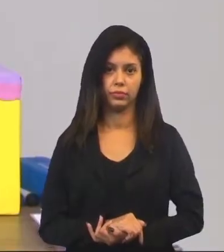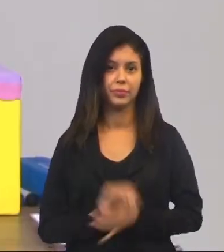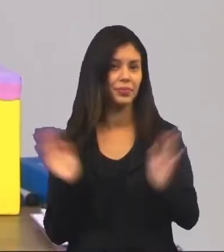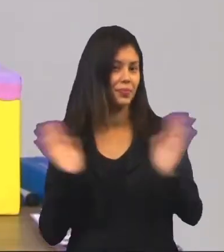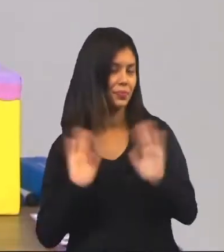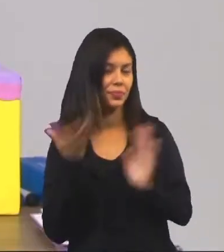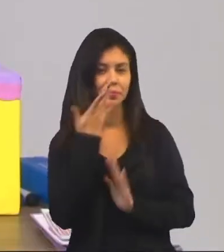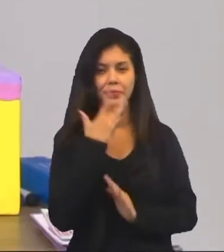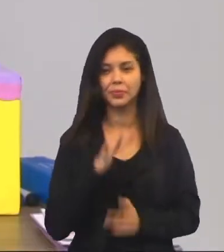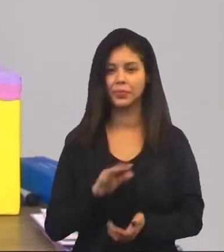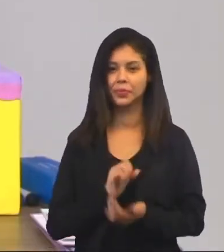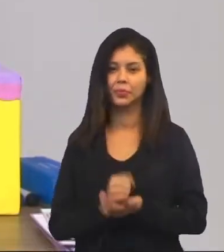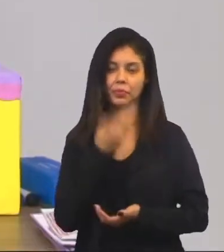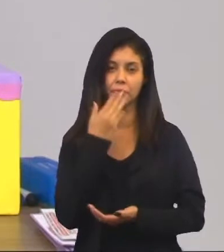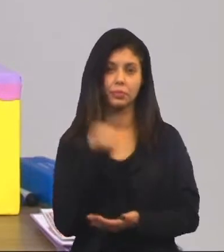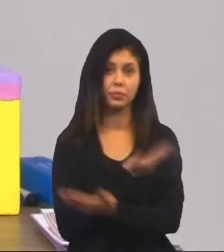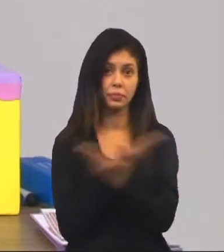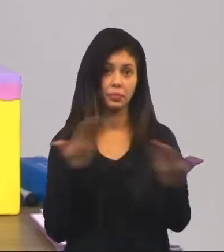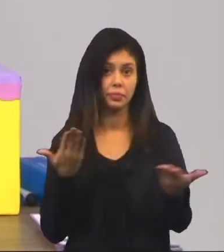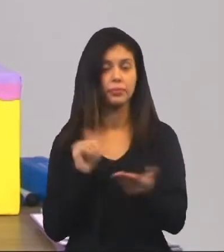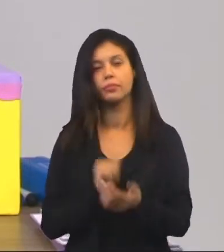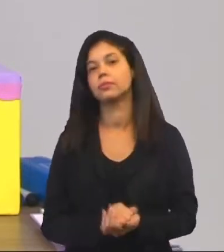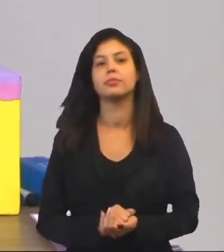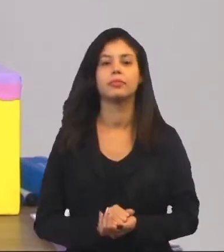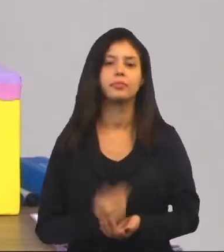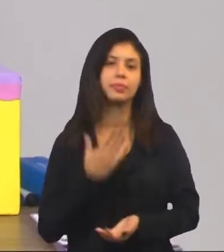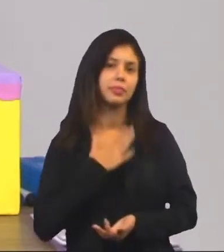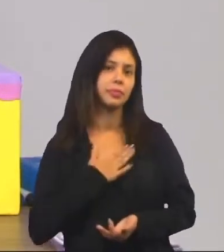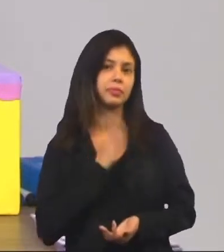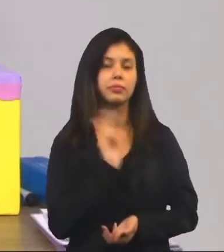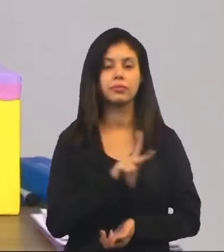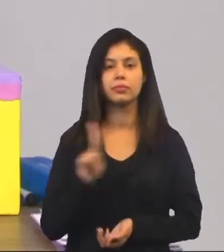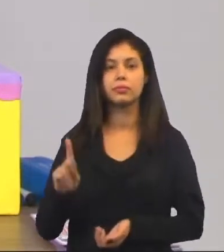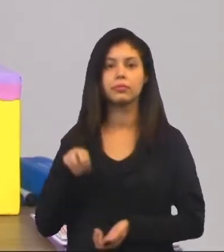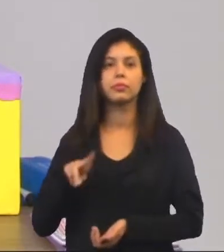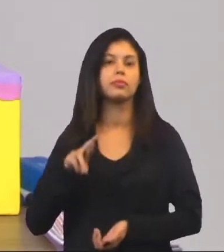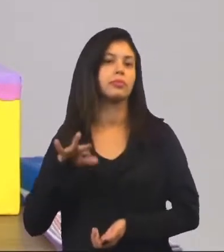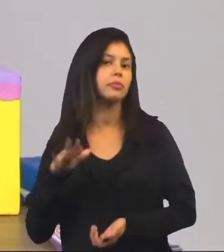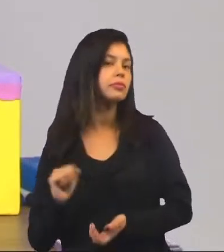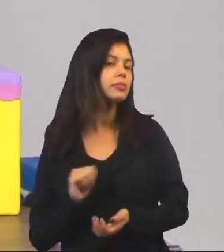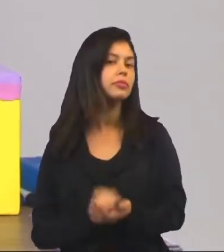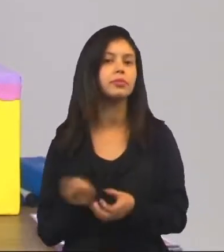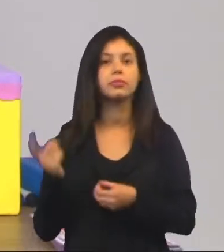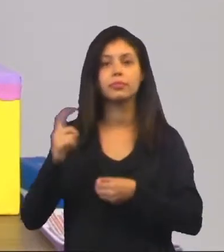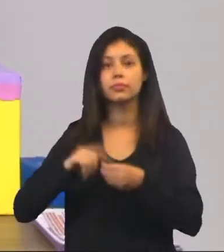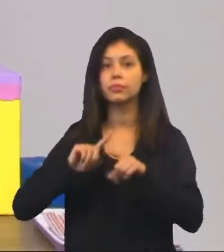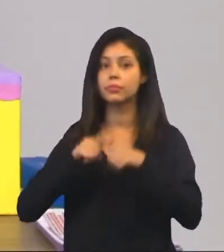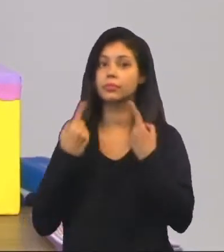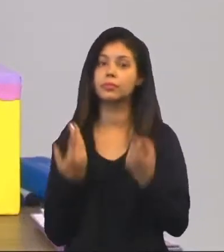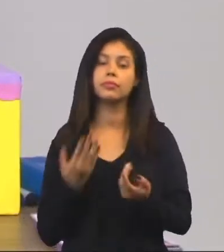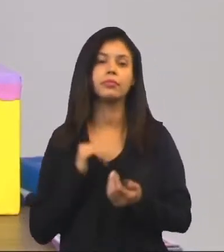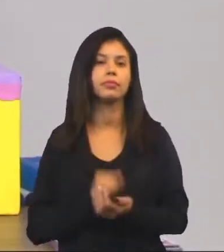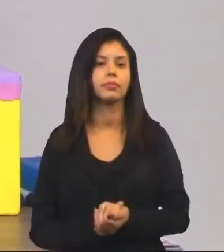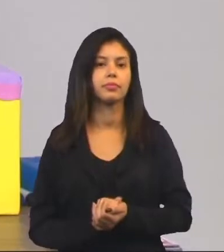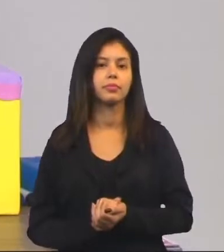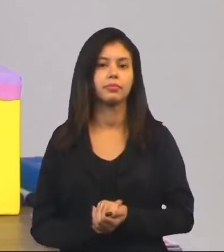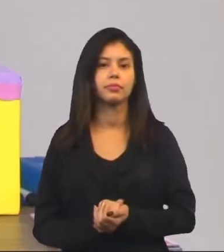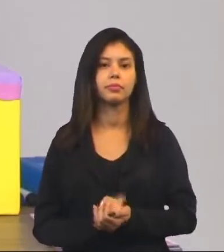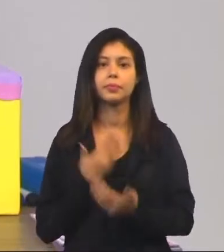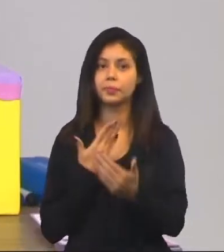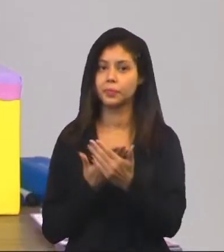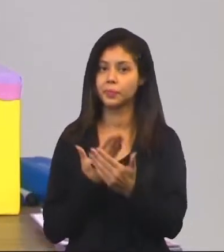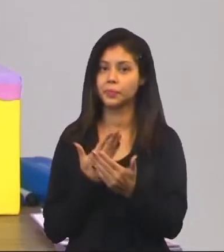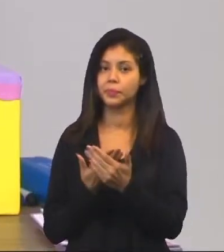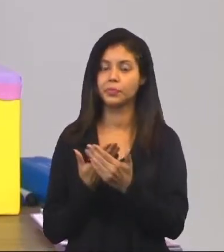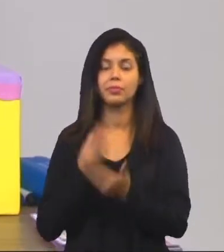Olá crianças, tudo bem com vocês? Eu sou a professora Márcia e estou de volta para mais um bloco da